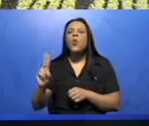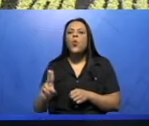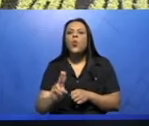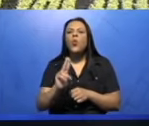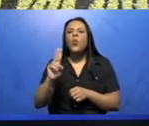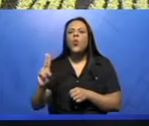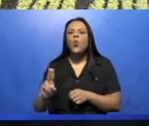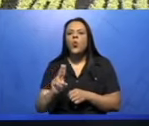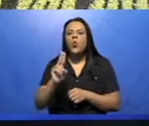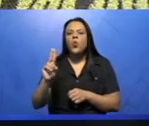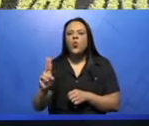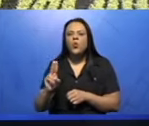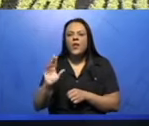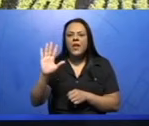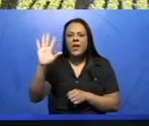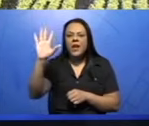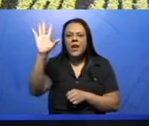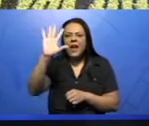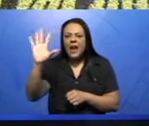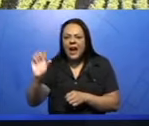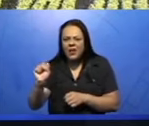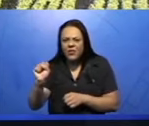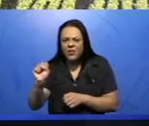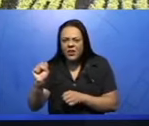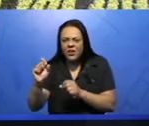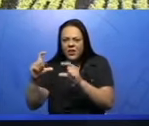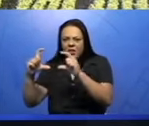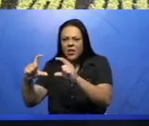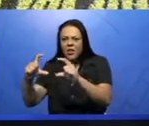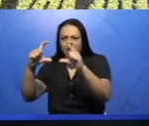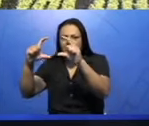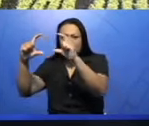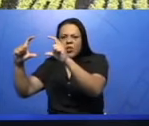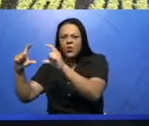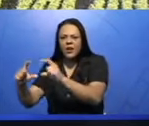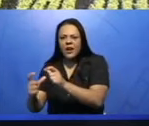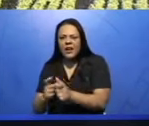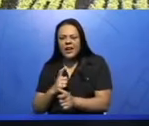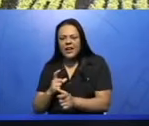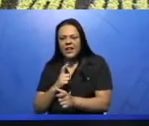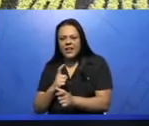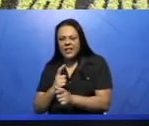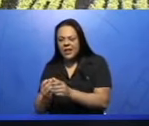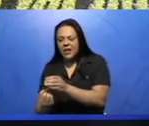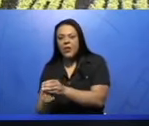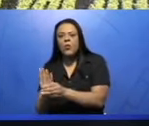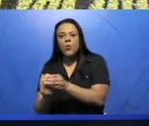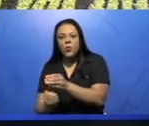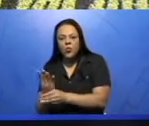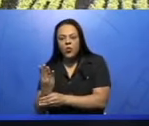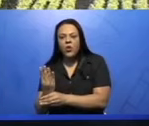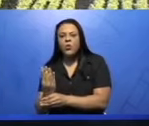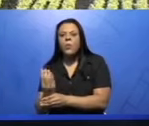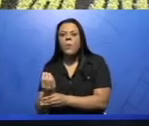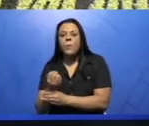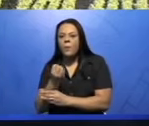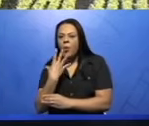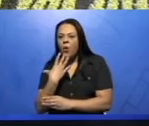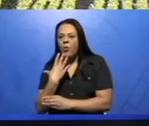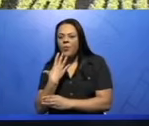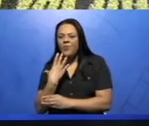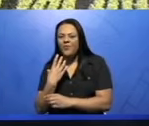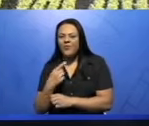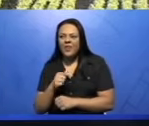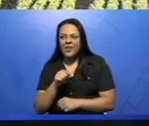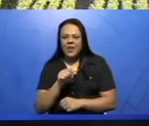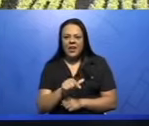pequenas áreas do continente que tem solo fértil. Acaba ficando na mão aí desses grandes proprietários. Ela ocupa mais de